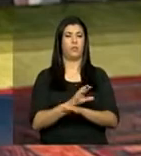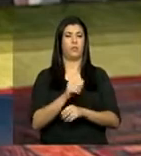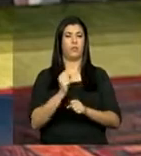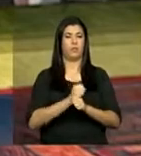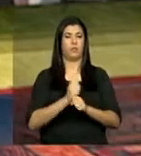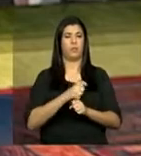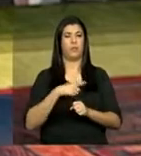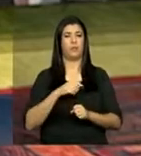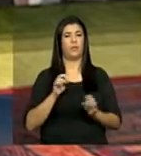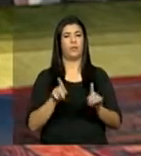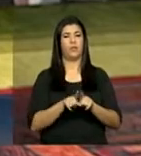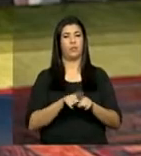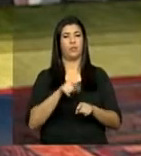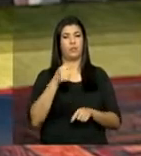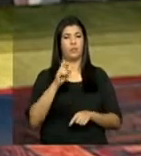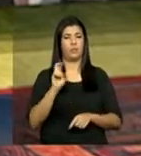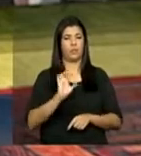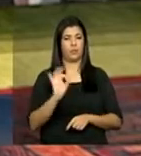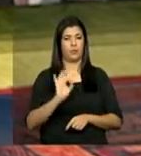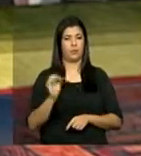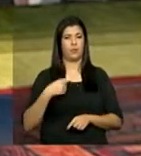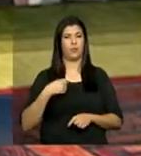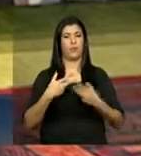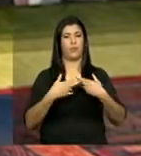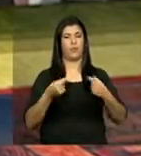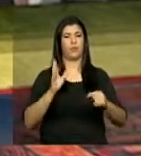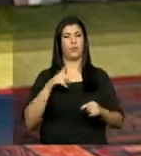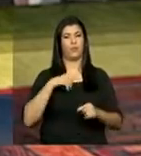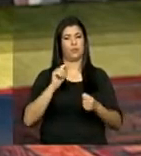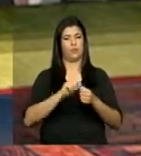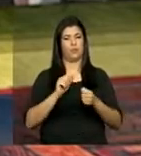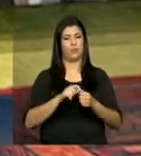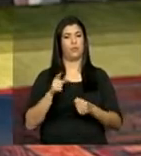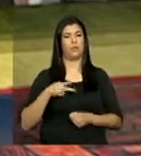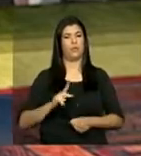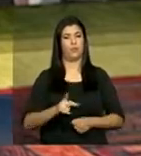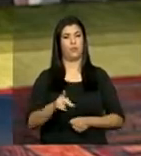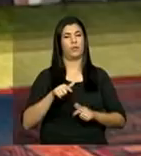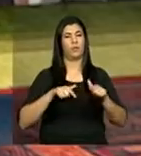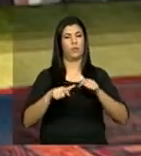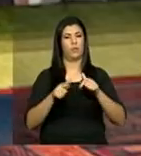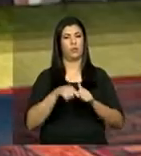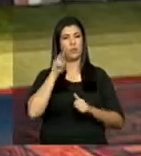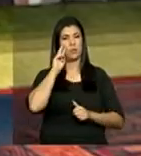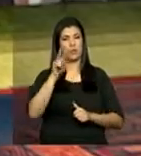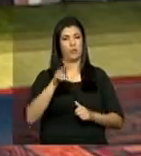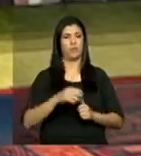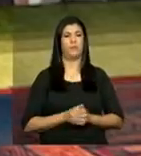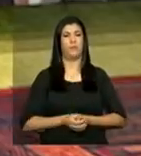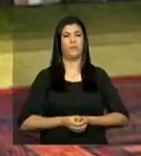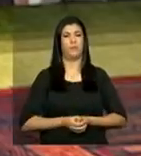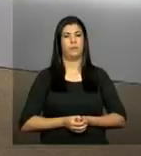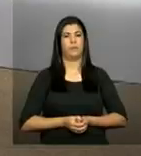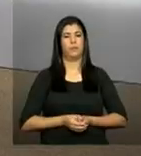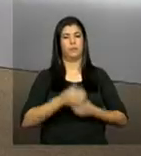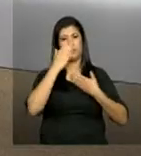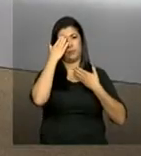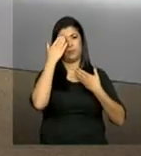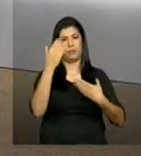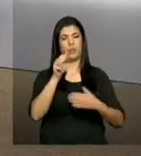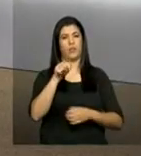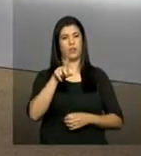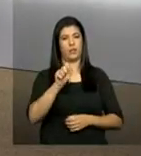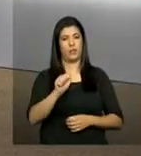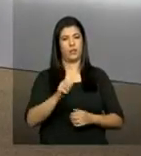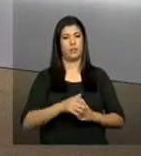% dos recursos previstos já haviam sido executados. A gente continua acompanhando tudo por aqui, Thaisa. Obrigada, Ana